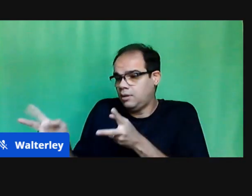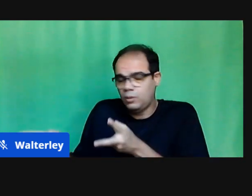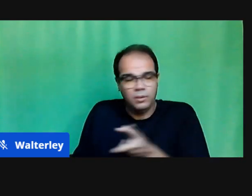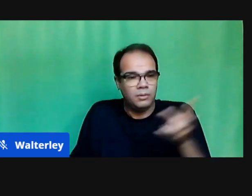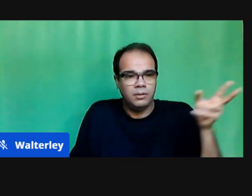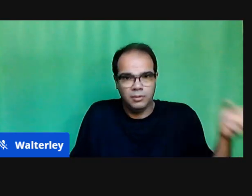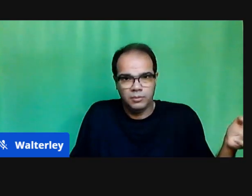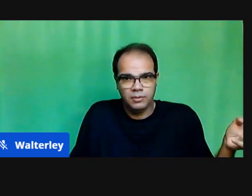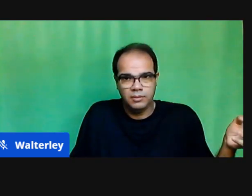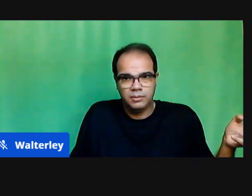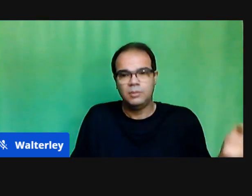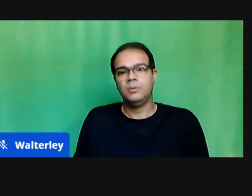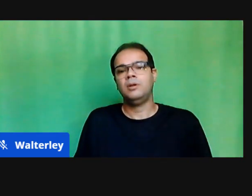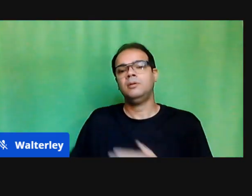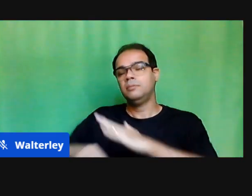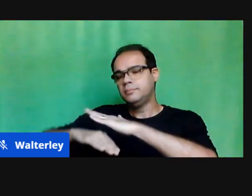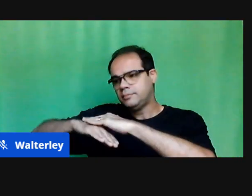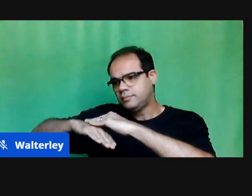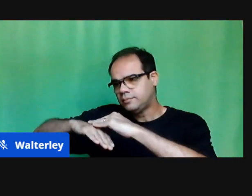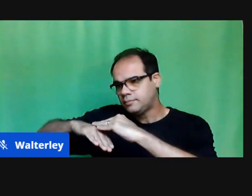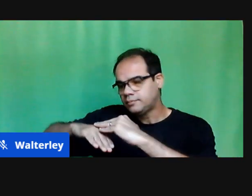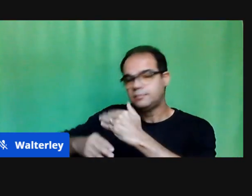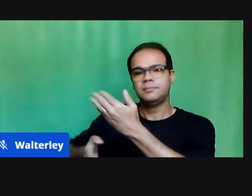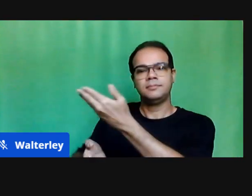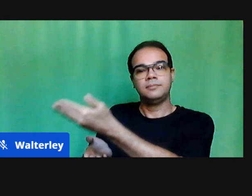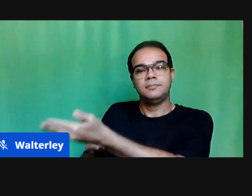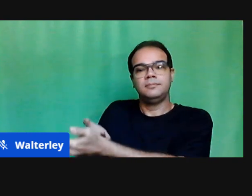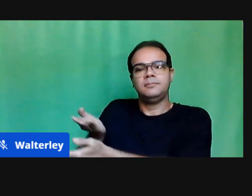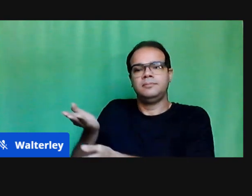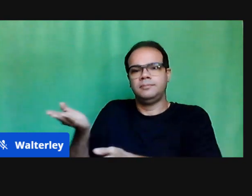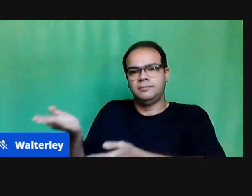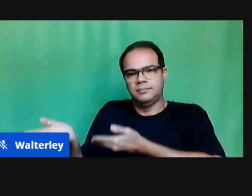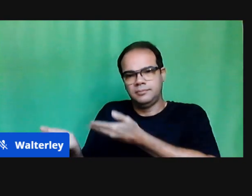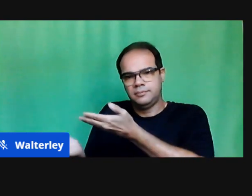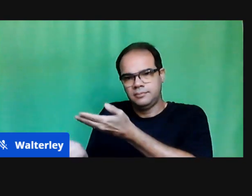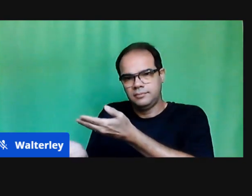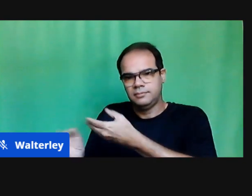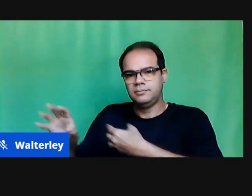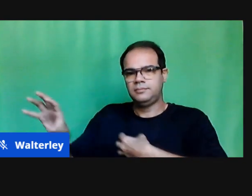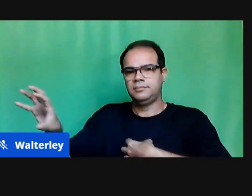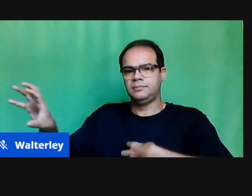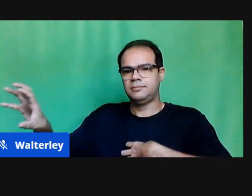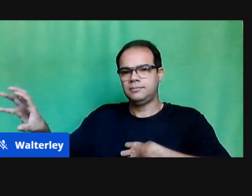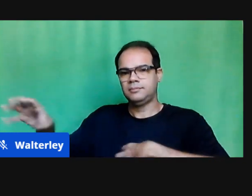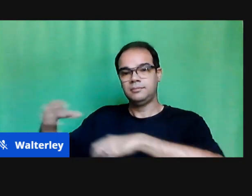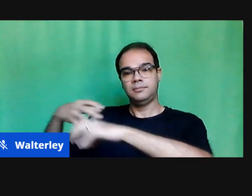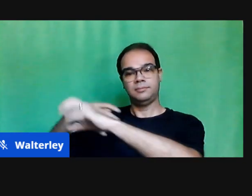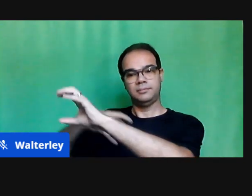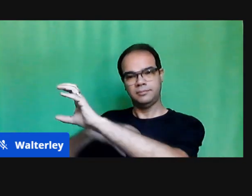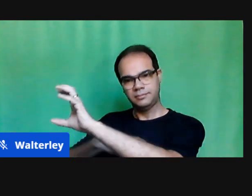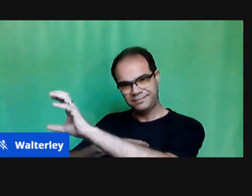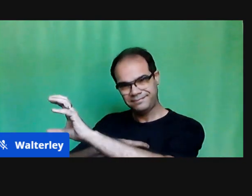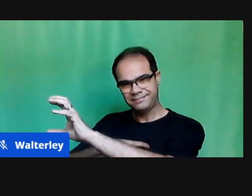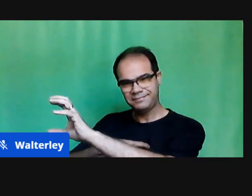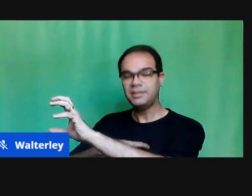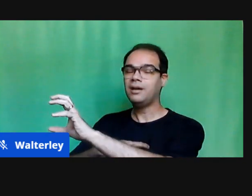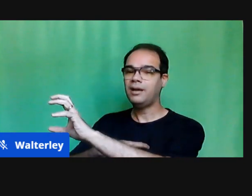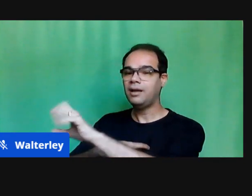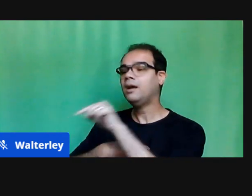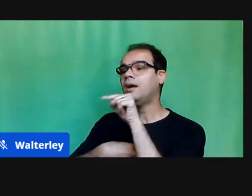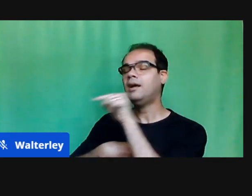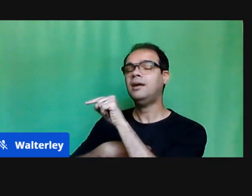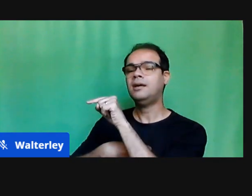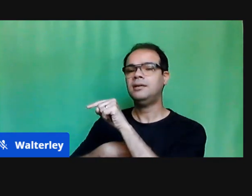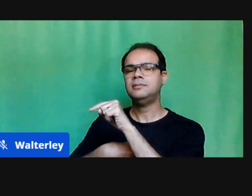acolhimento, gerassem esse vínculo e a família pudesse criar uma rotina